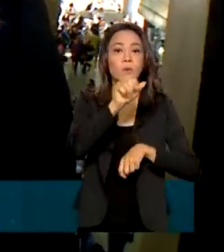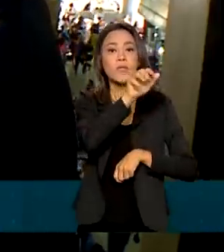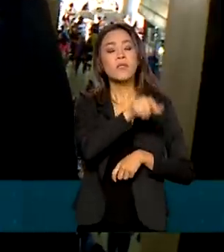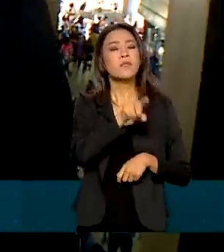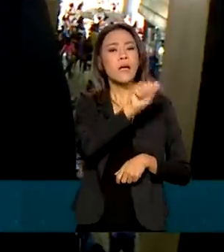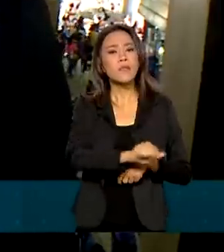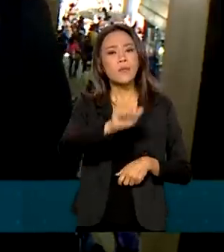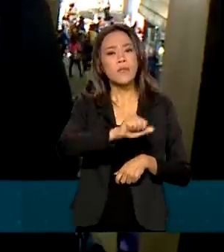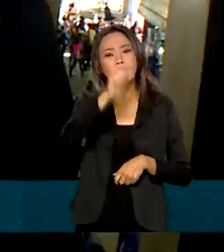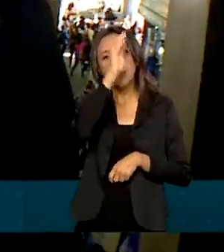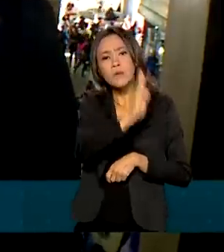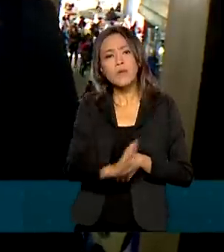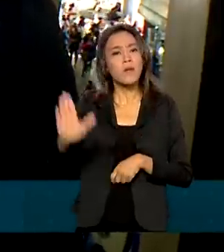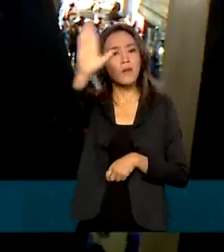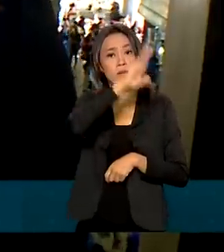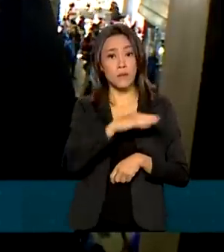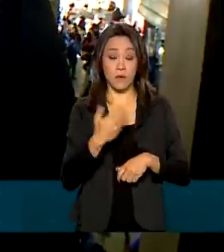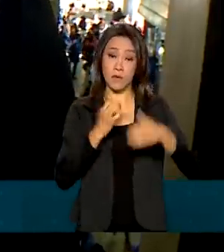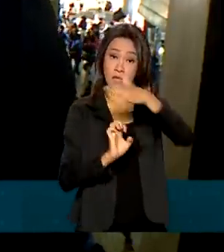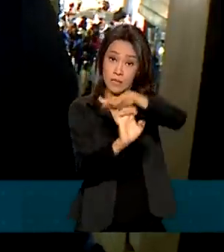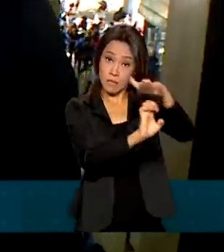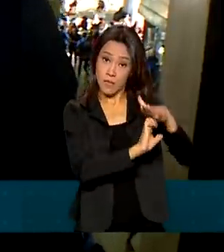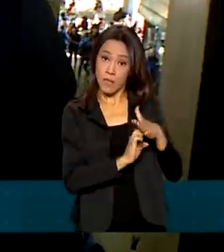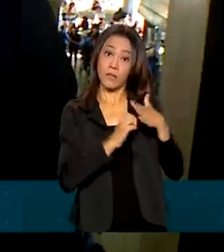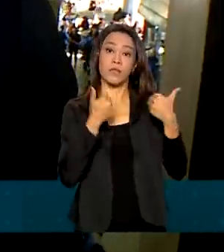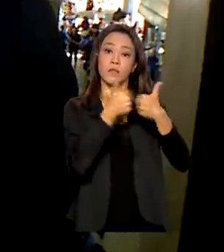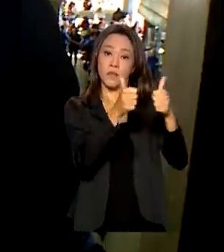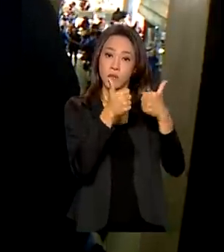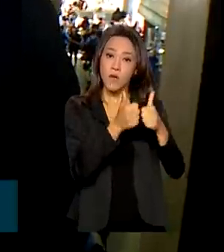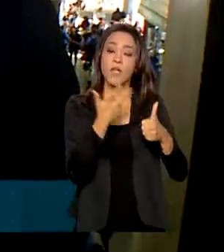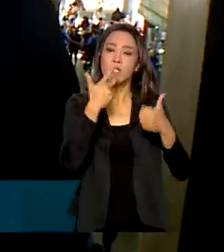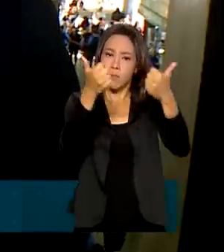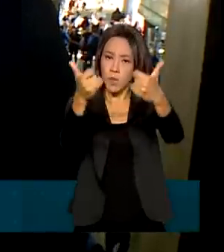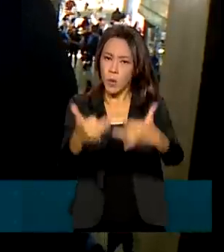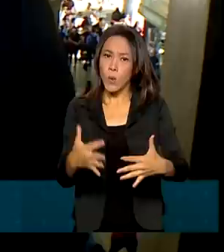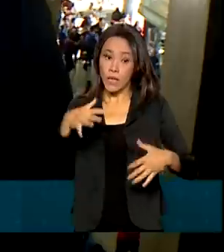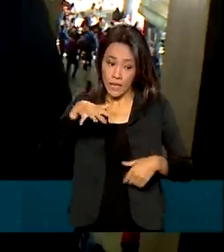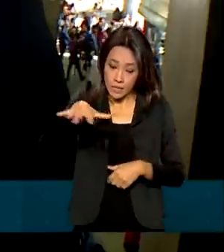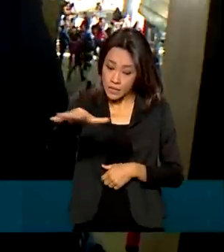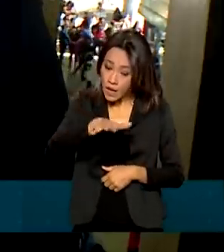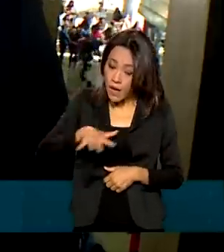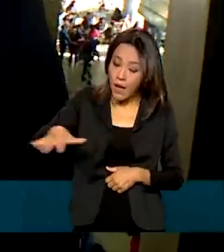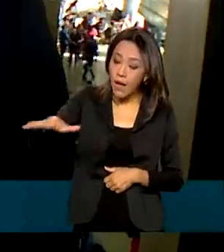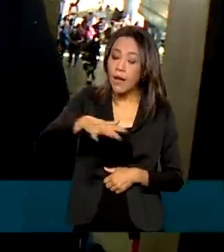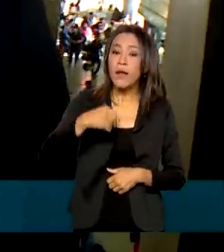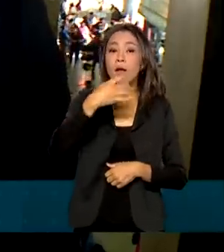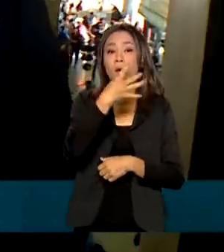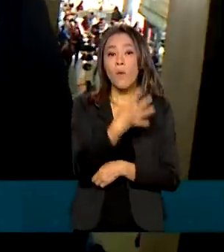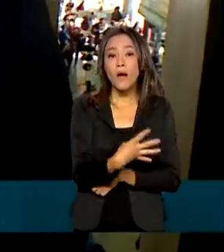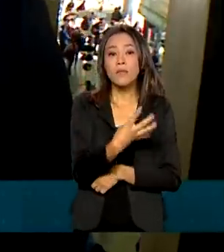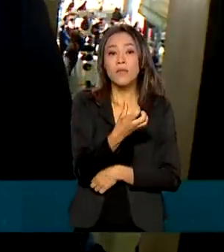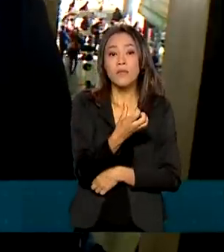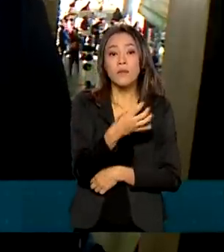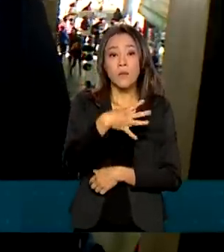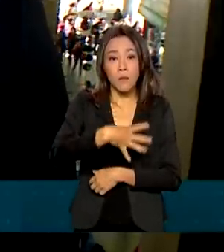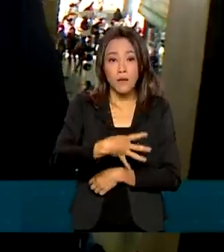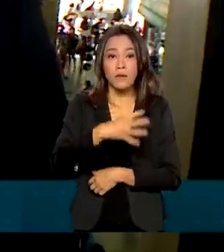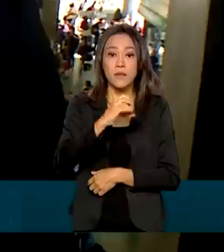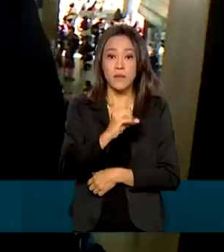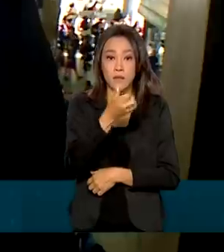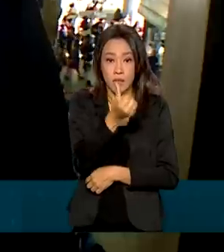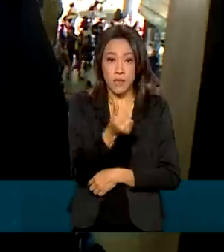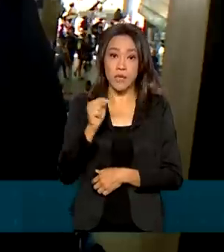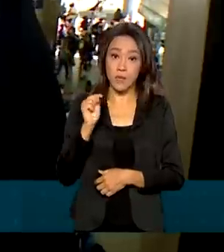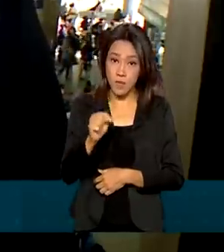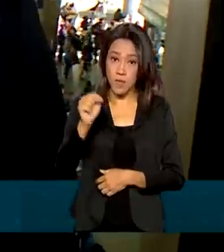Empresas de Transportes Urbanos mostram que só no setor são quase 406 mil trabalhadores que agora